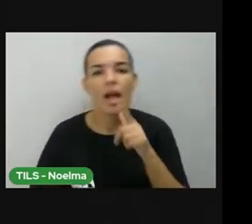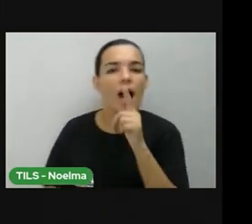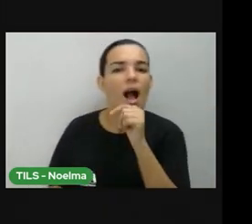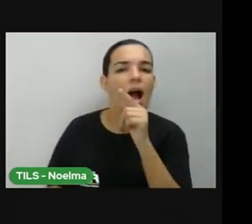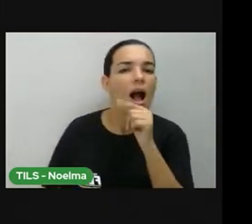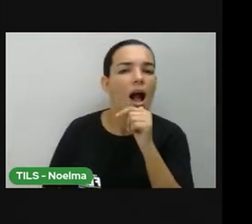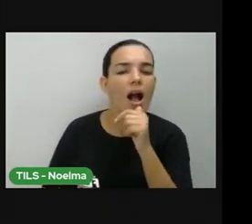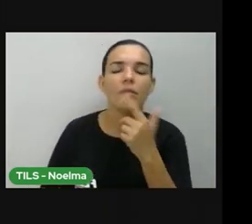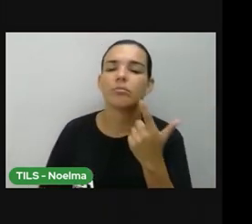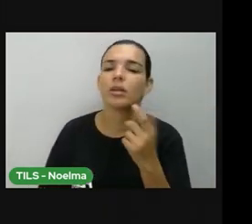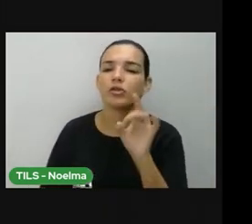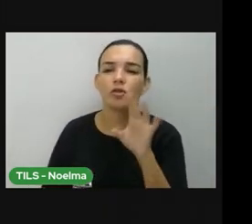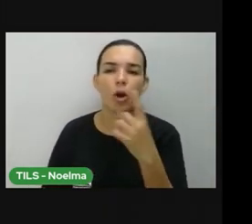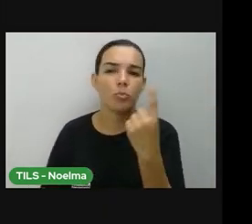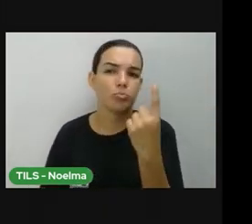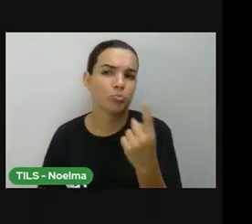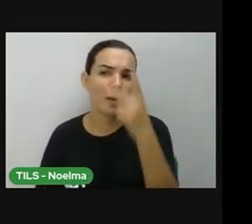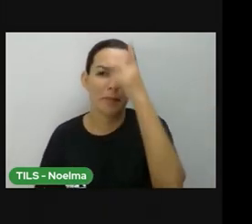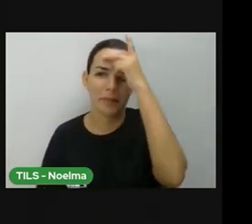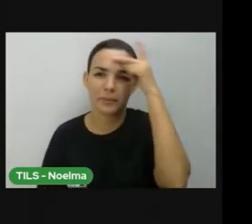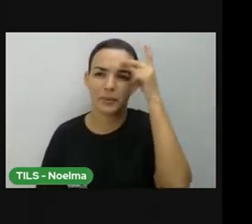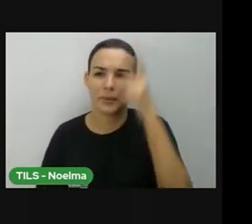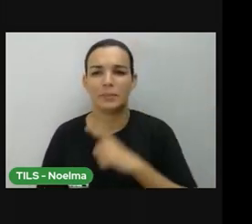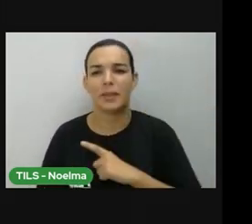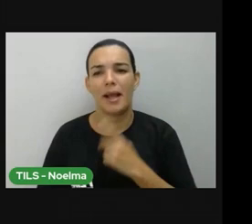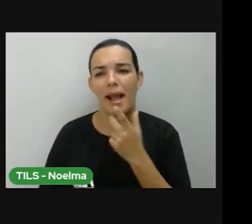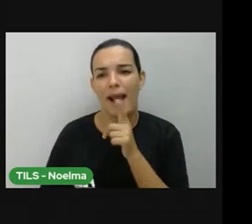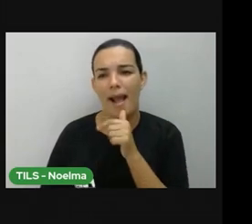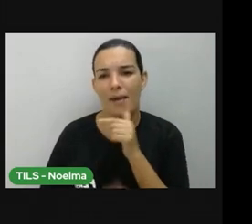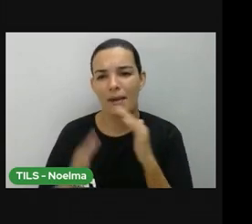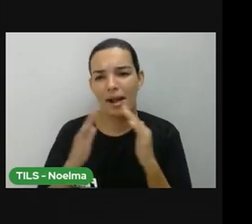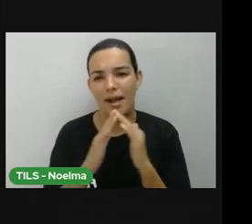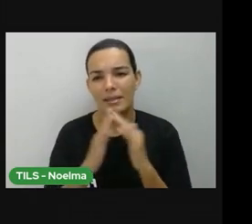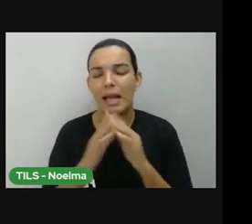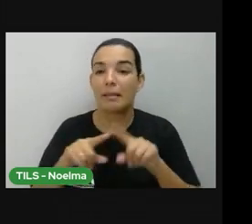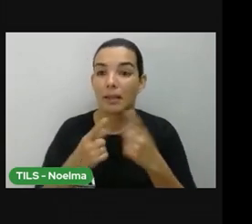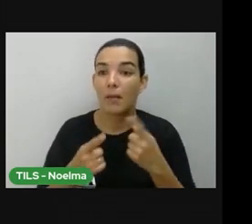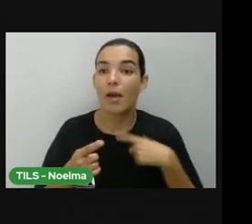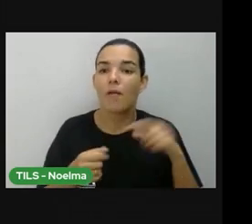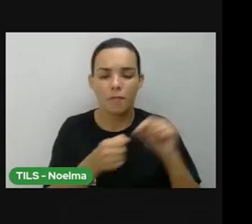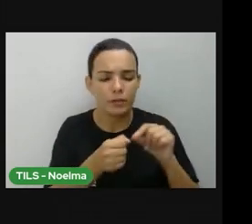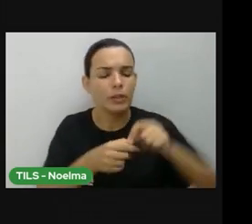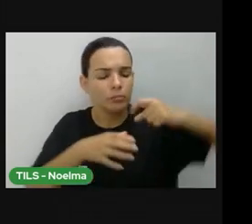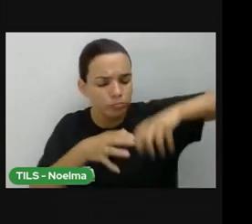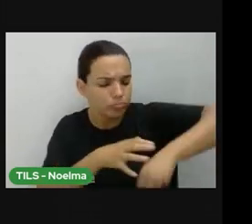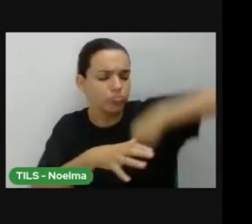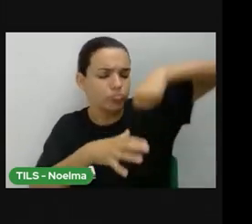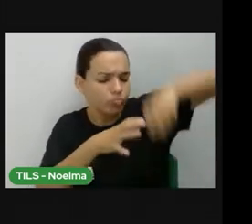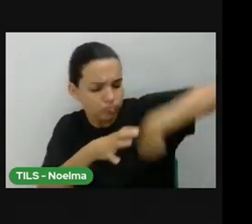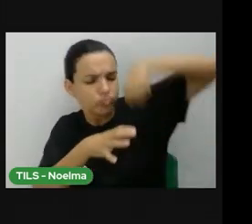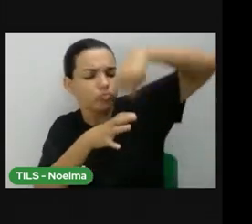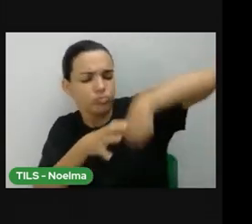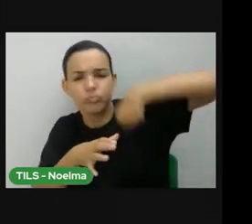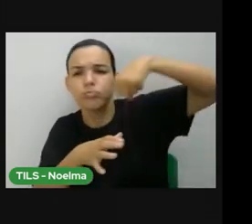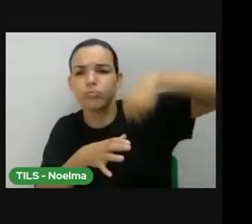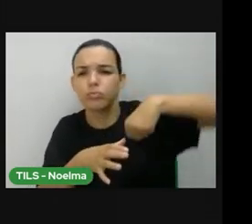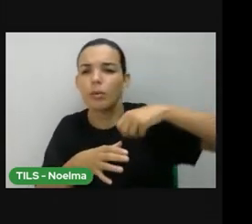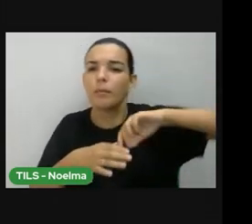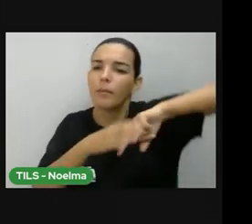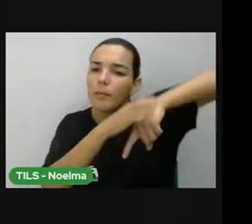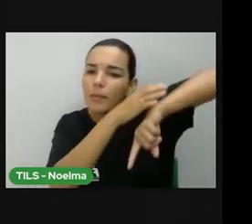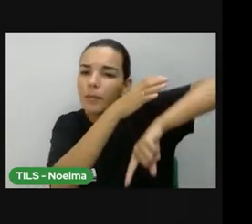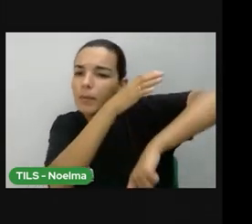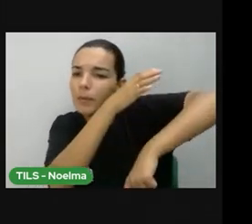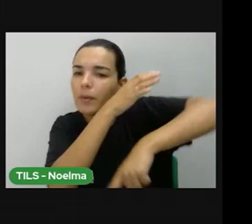lá na casa de outra pessoa, chamada Cândido Pereira, depois que eu casei, resolvi cavar uma cisterna, e com o trabalho que chegou,